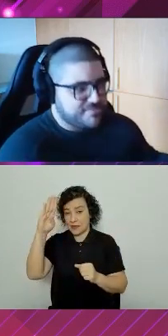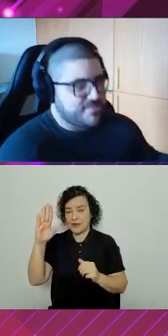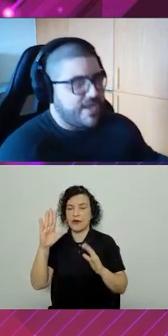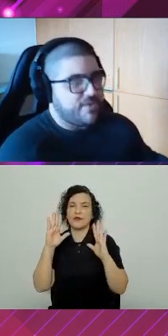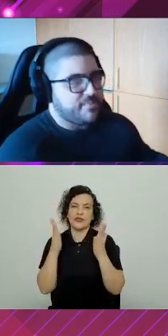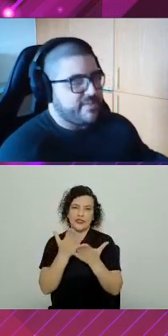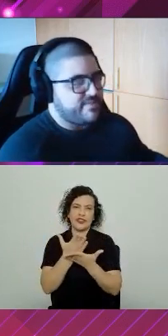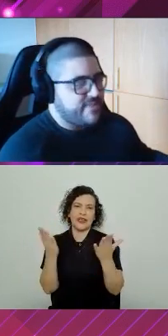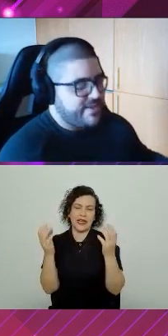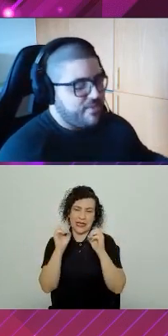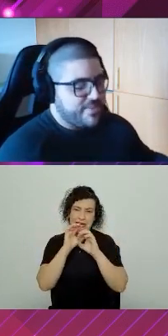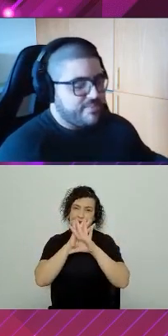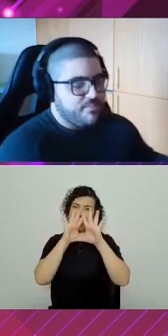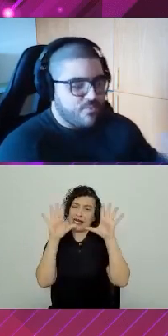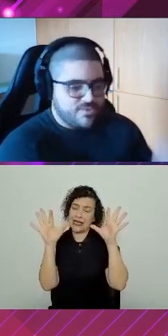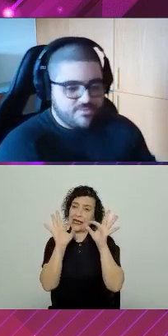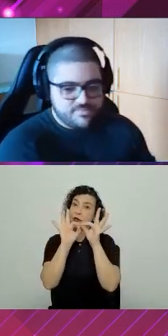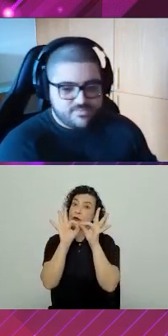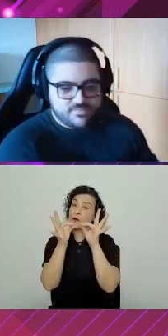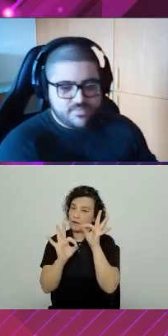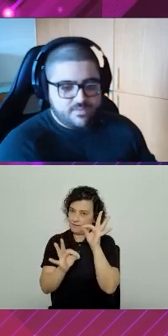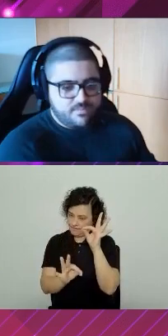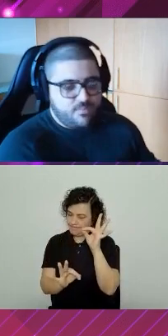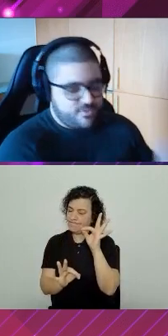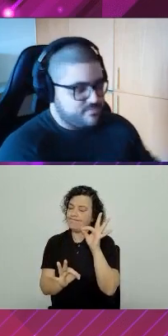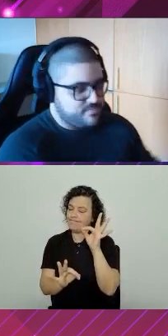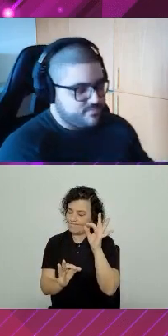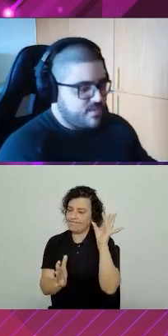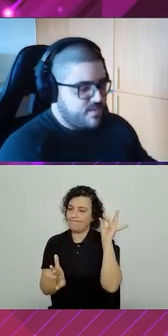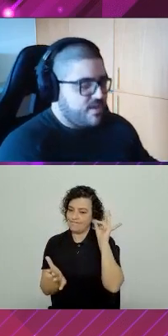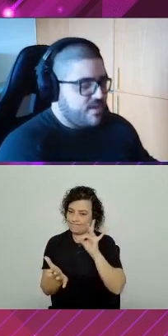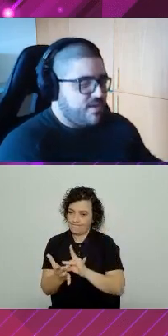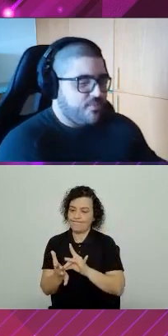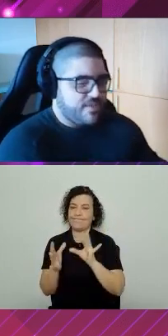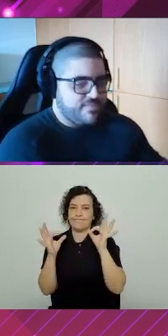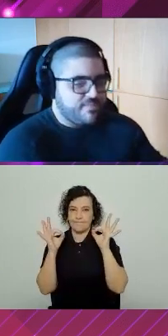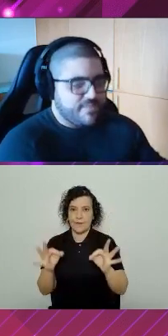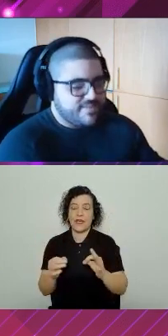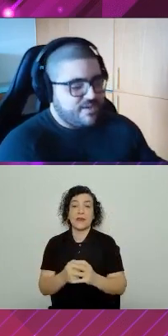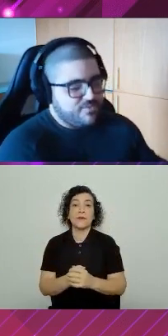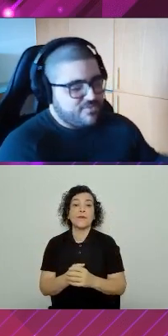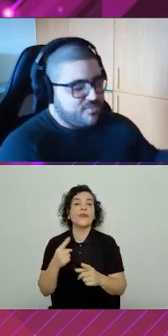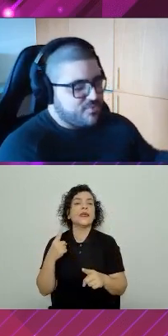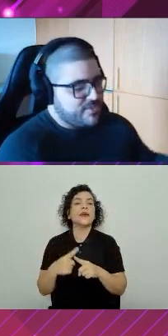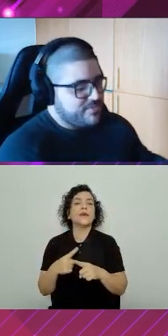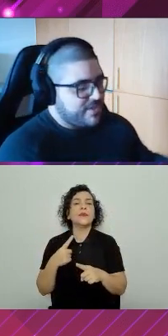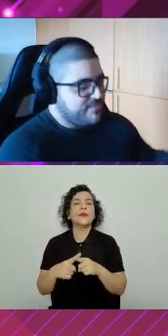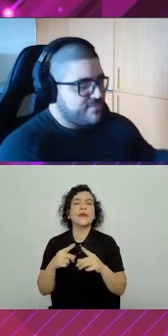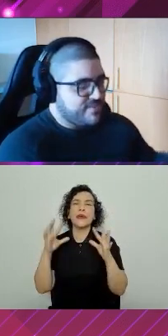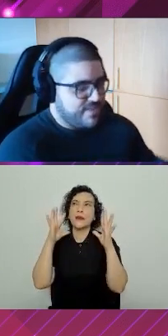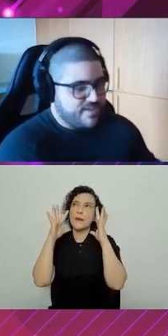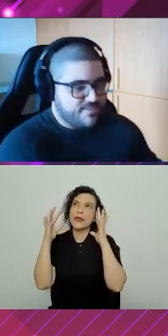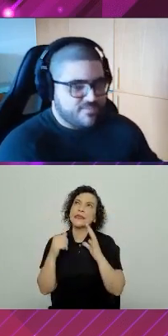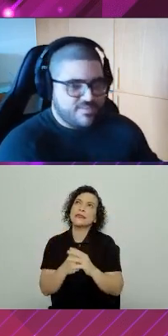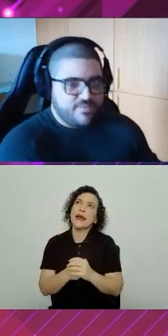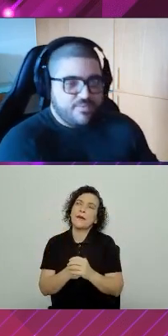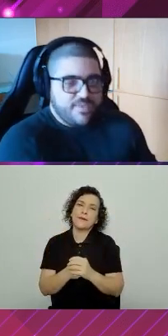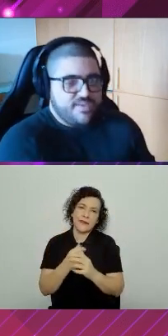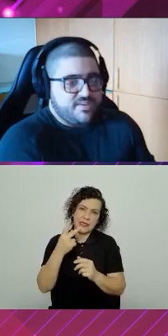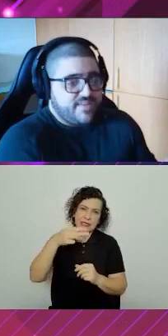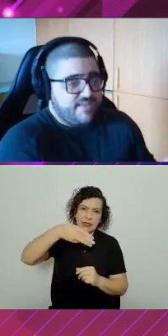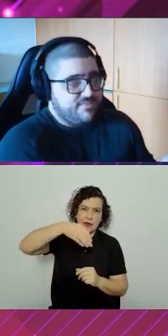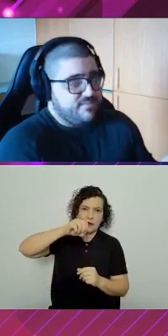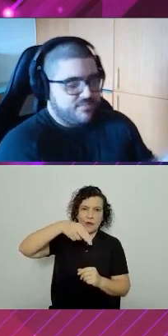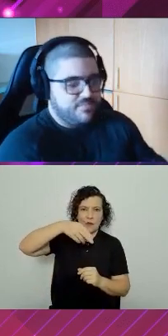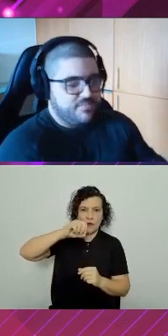todo mundo, a complexidade aumenta muito. Muito. Porque vamos pensar, no seu monolito, o que é que você tem? Você tem um